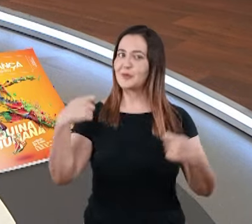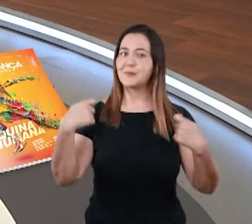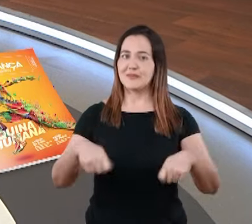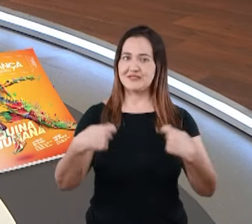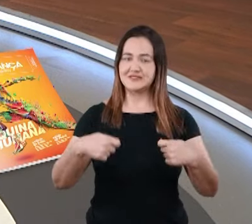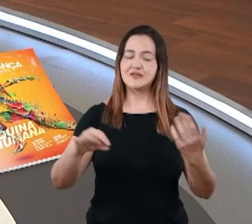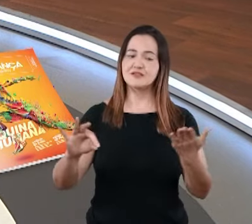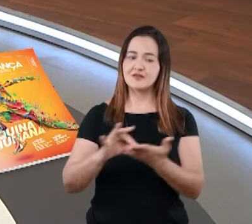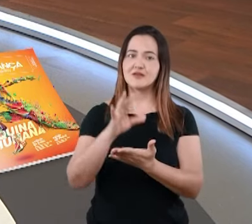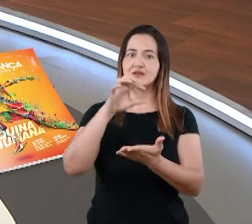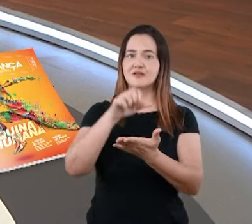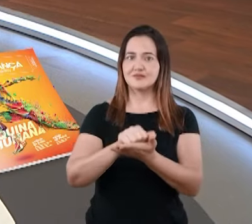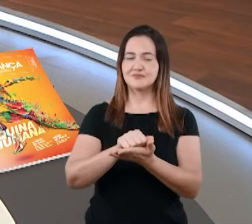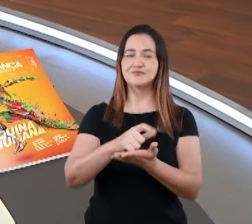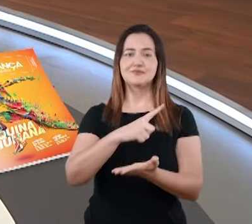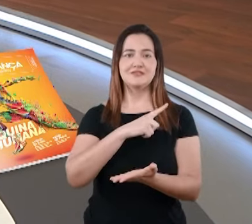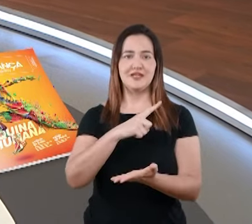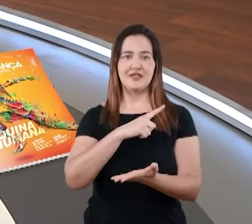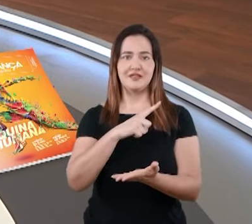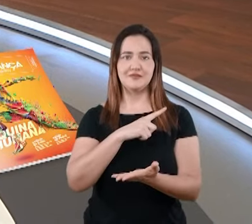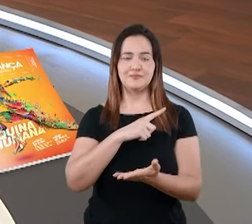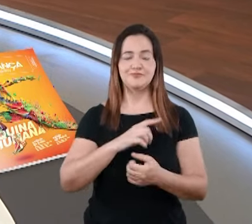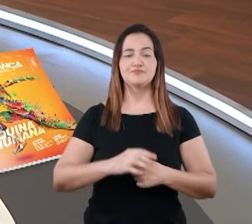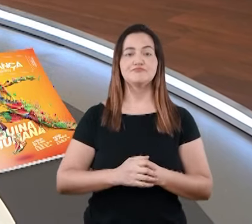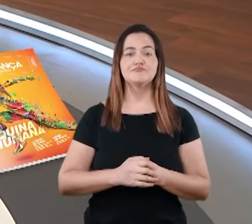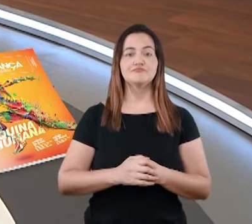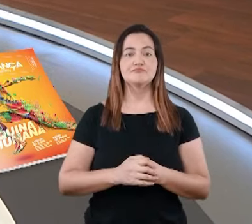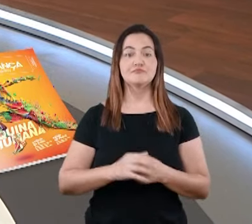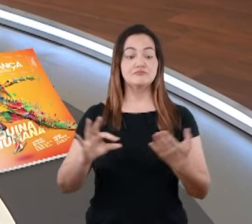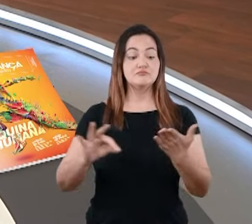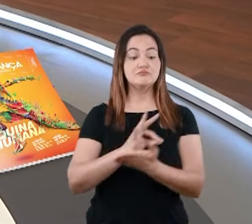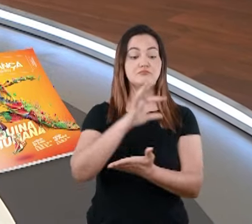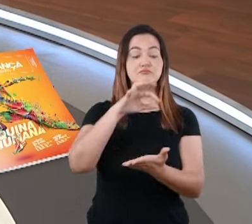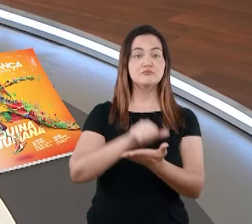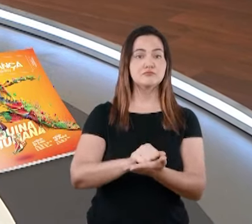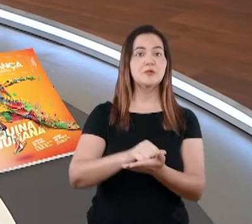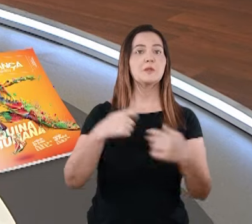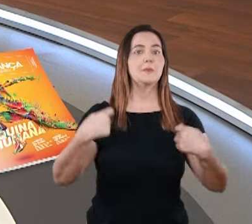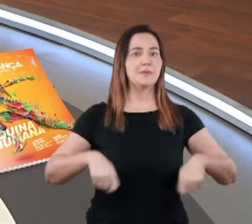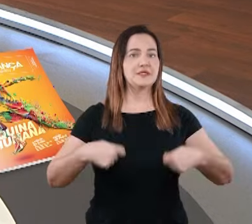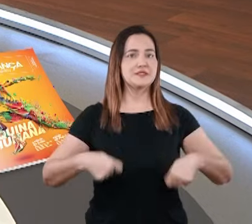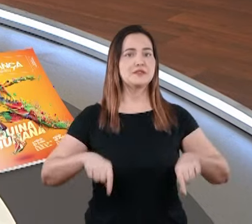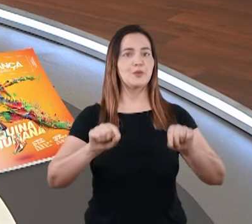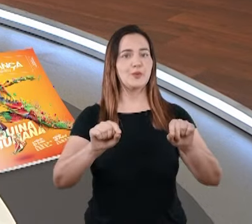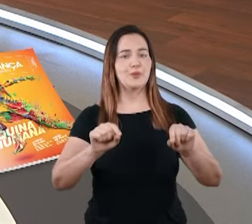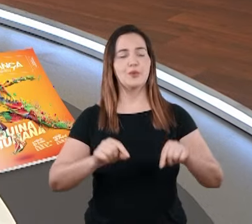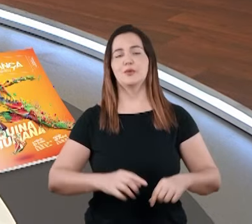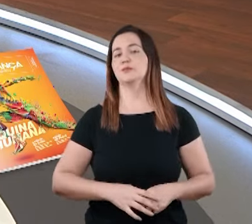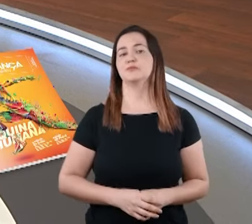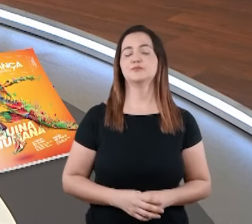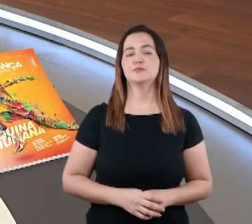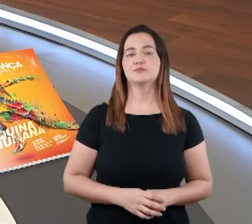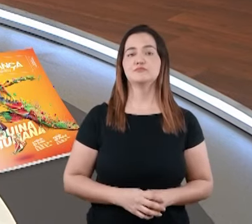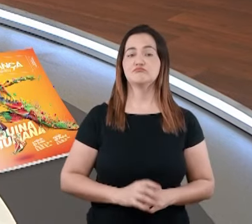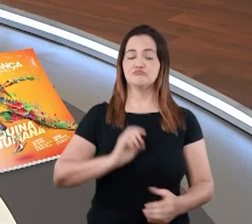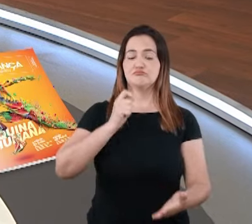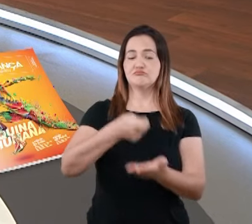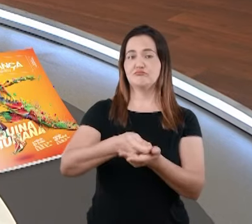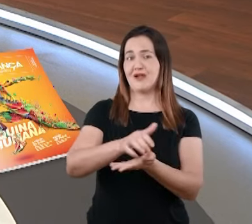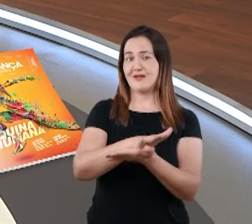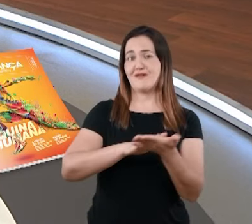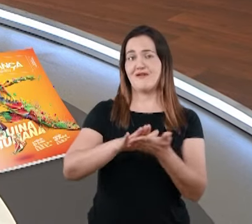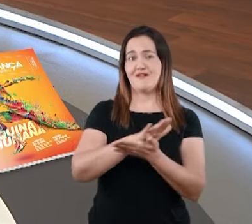precisa ser parte da nossa escola bíblica, que tem duas características importantíssimas. Primeira característica,